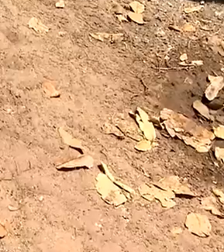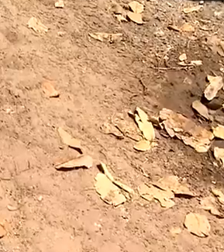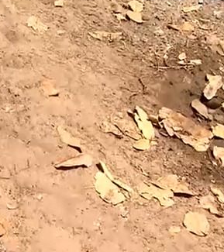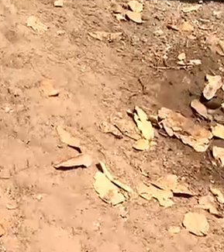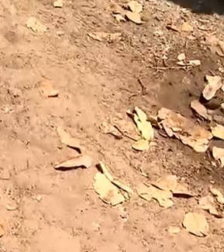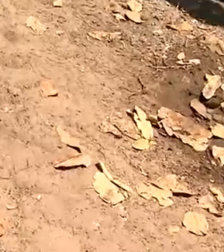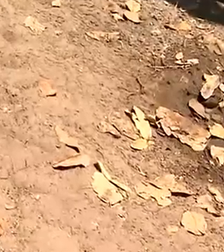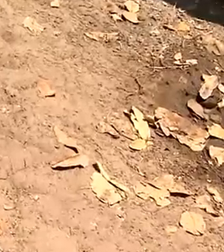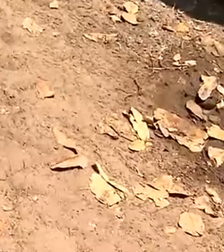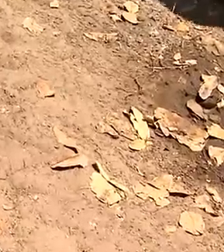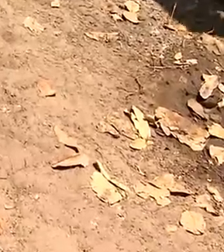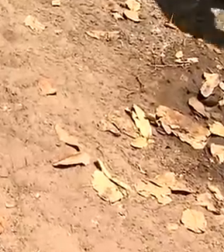Transcrição Quintena